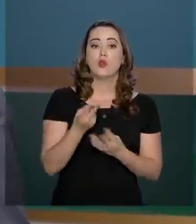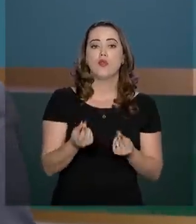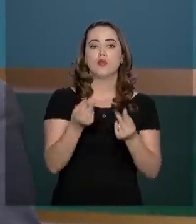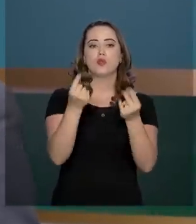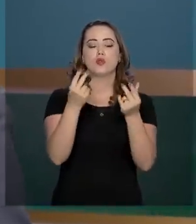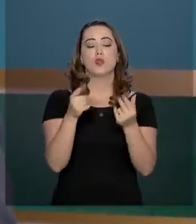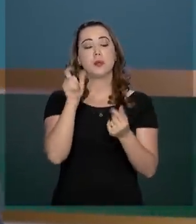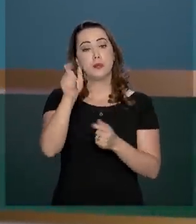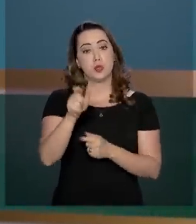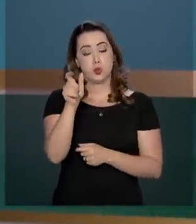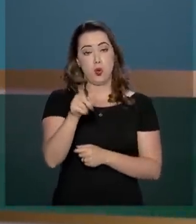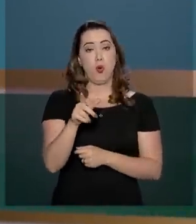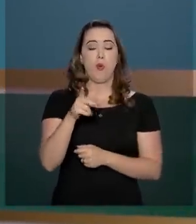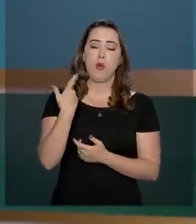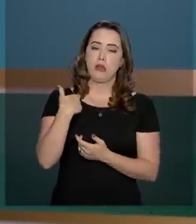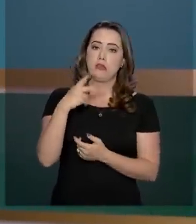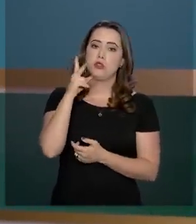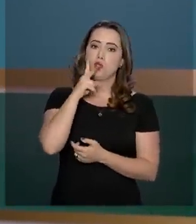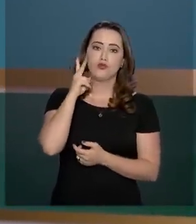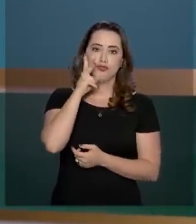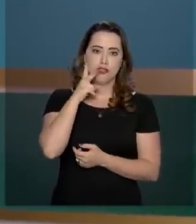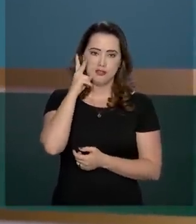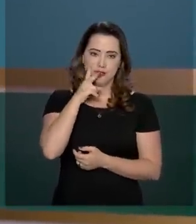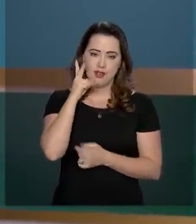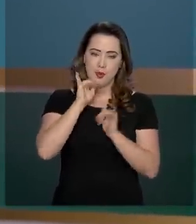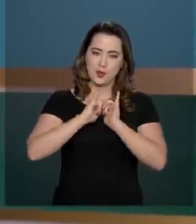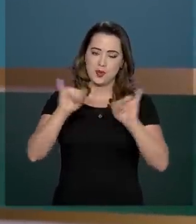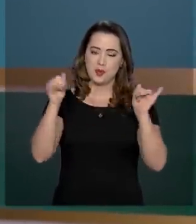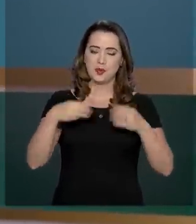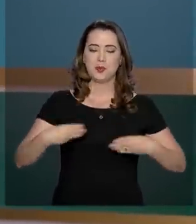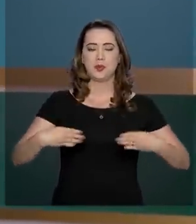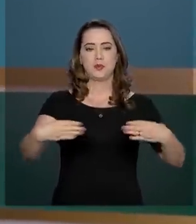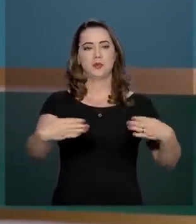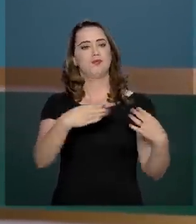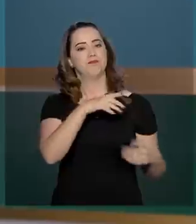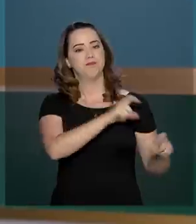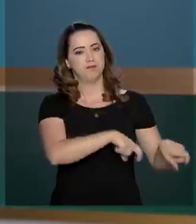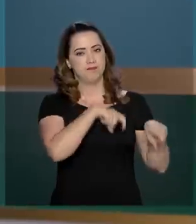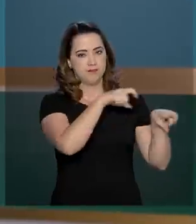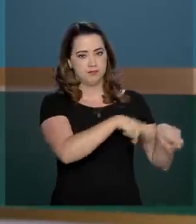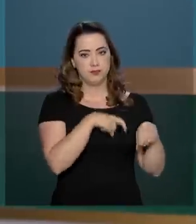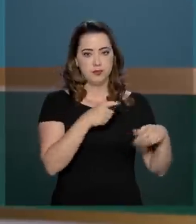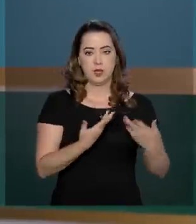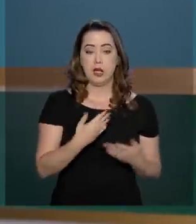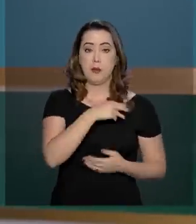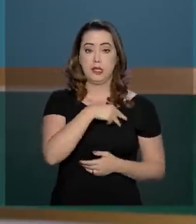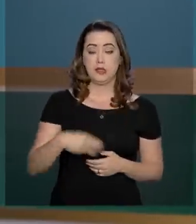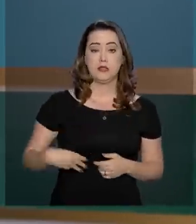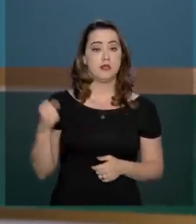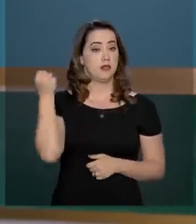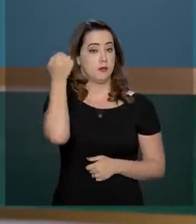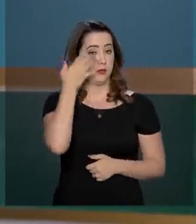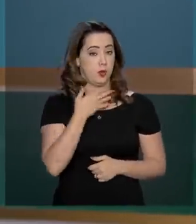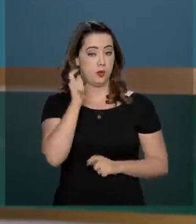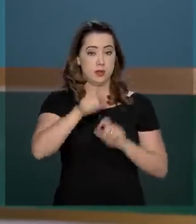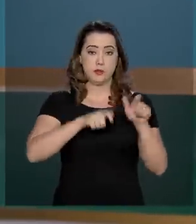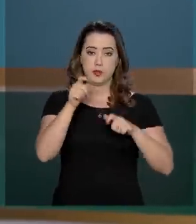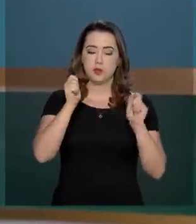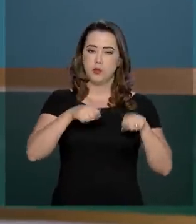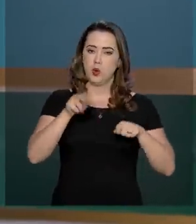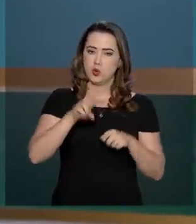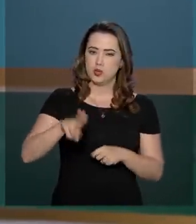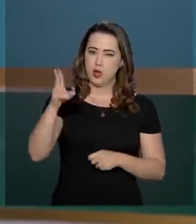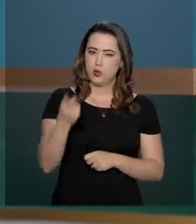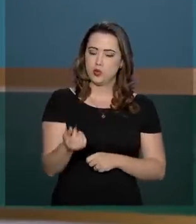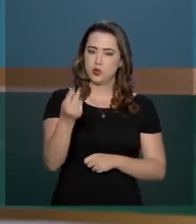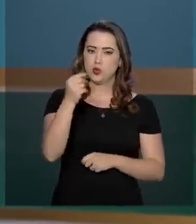para os vinicultores foi anunciada hoje pela ministra da Agricultura, Tereza Cristina. A ministra explicou que os produtores vão poder usar